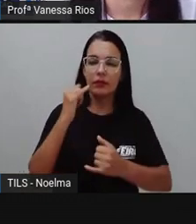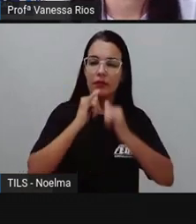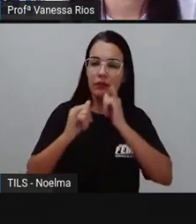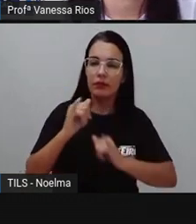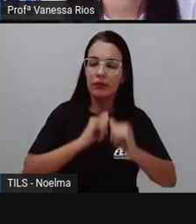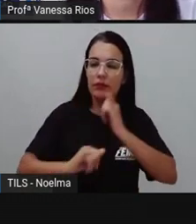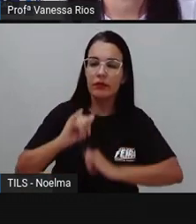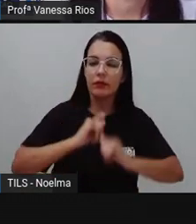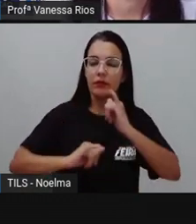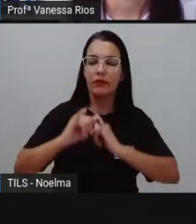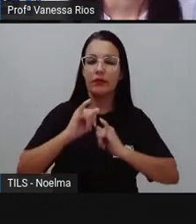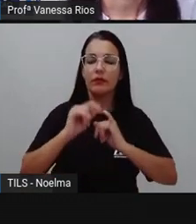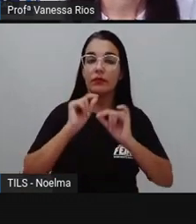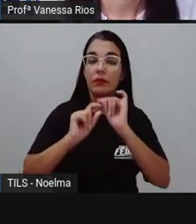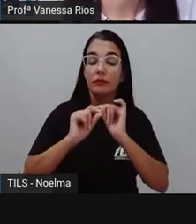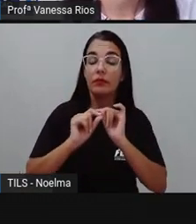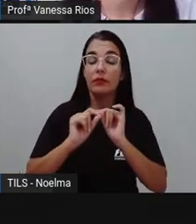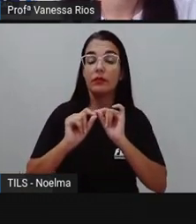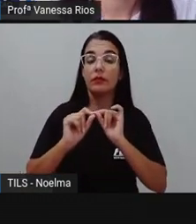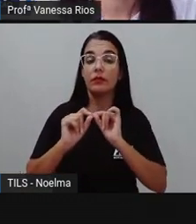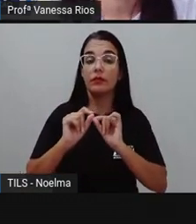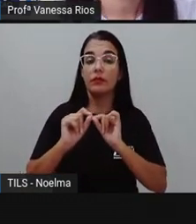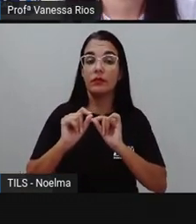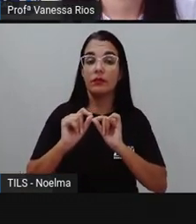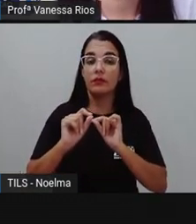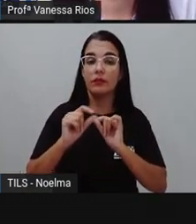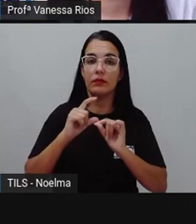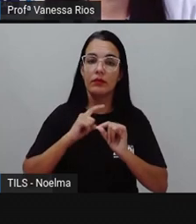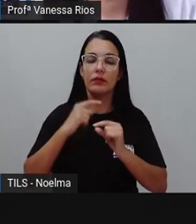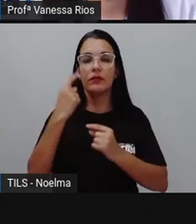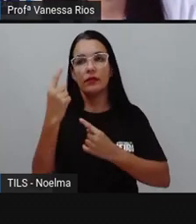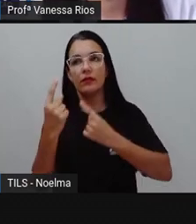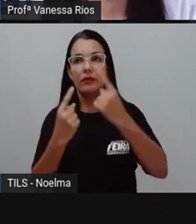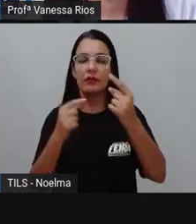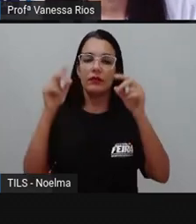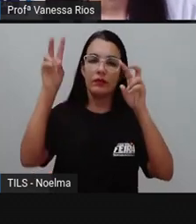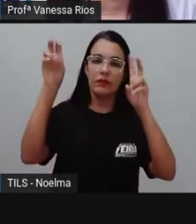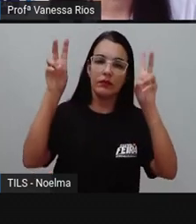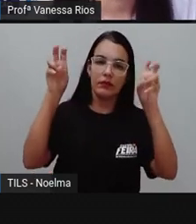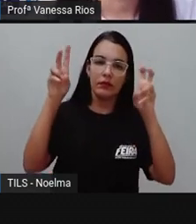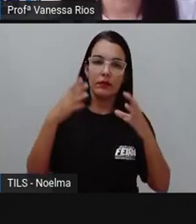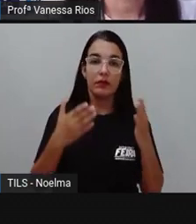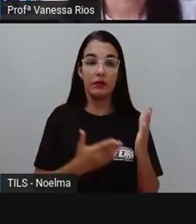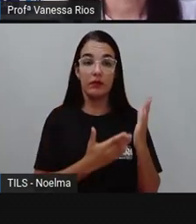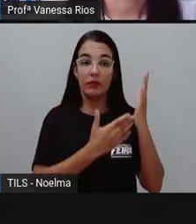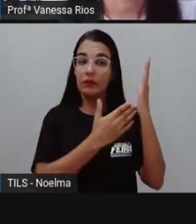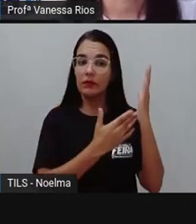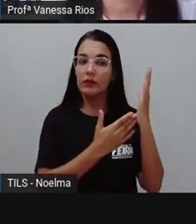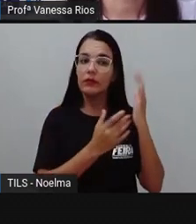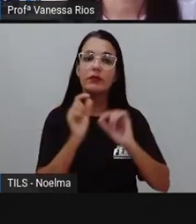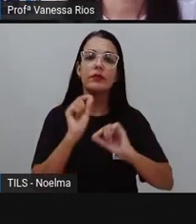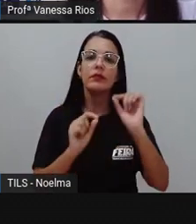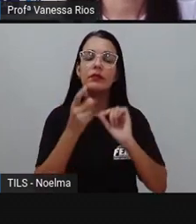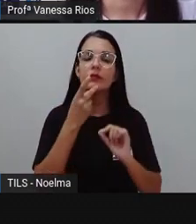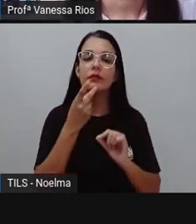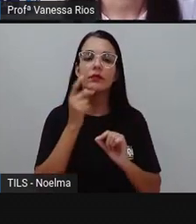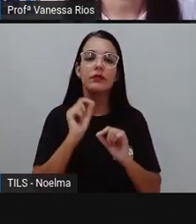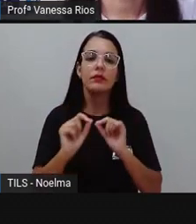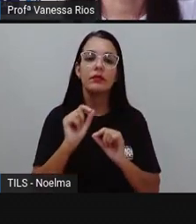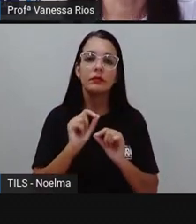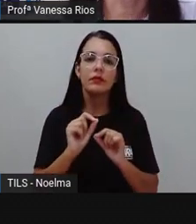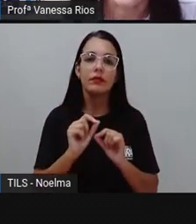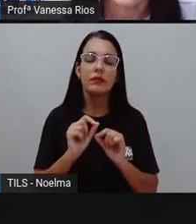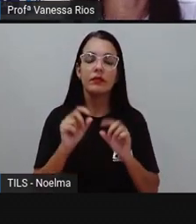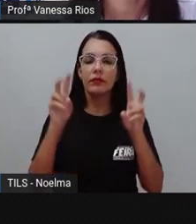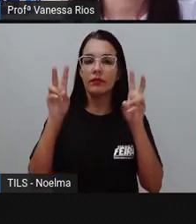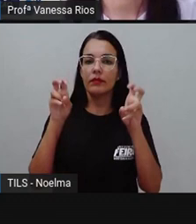trazendo aí informações sobre determinado assunto. Esse textinho aí está falando sobre o